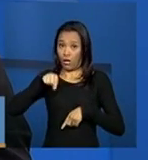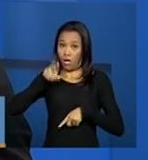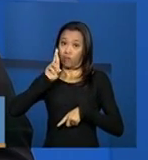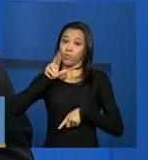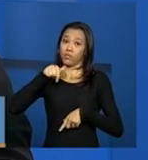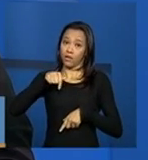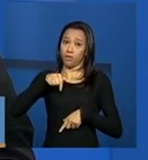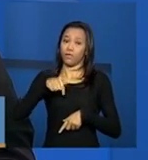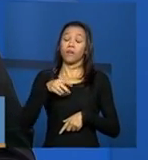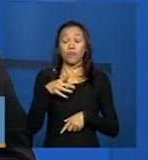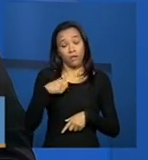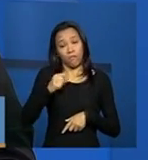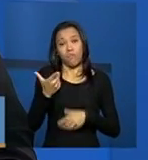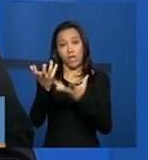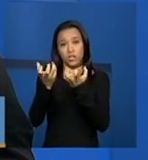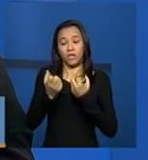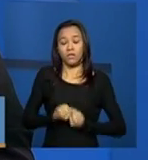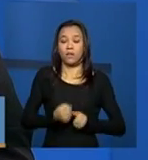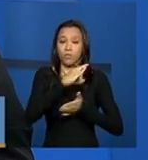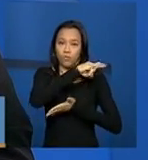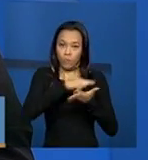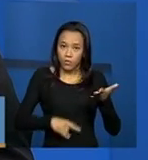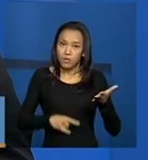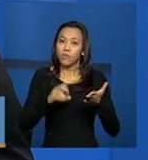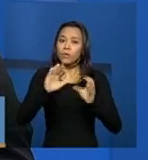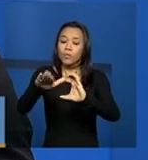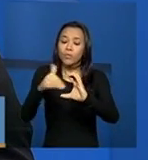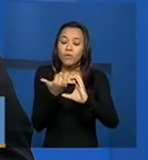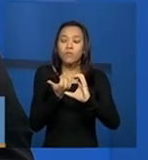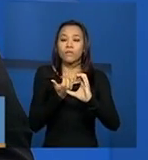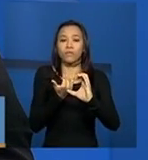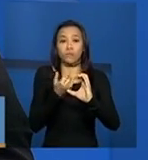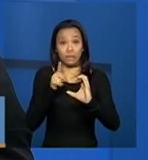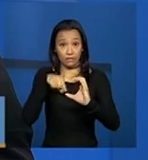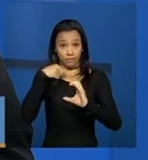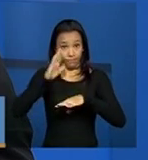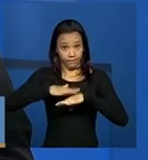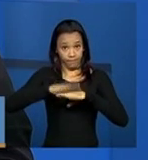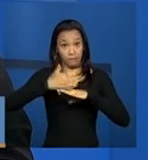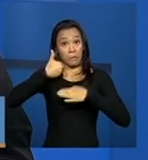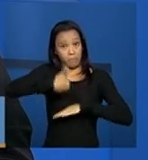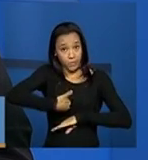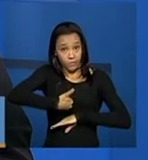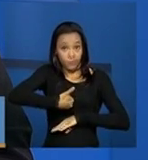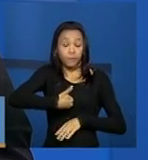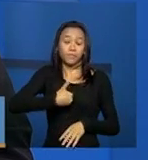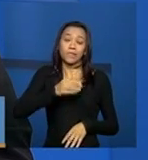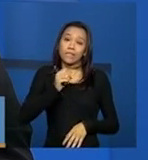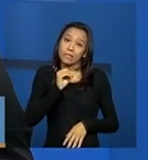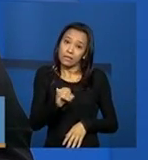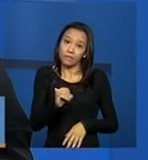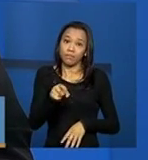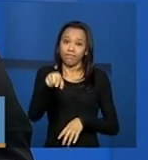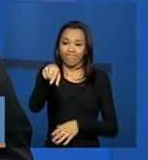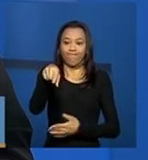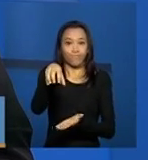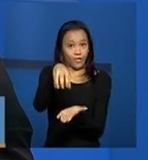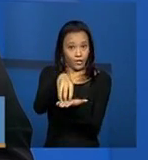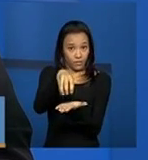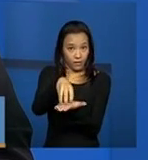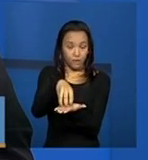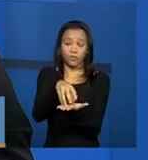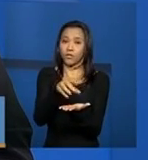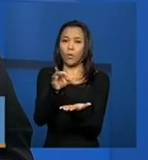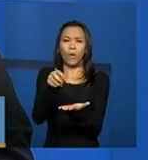gente até recebe o ofício por e-mail, né? Fazendo essa solicitação, se for, no caso da entidade, não ofertar mais